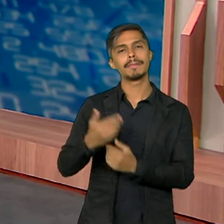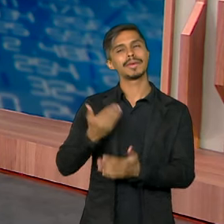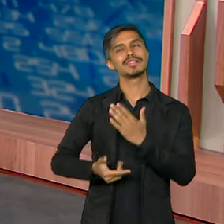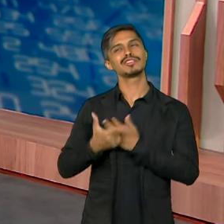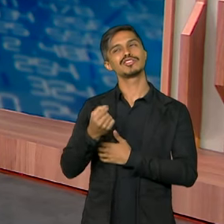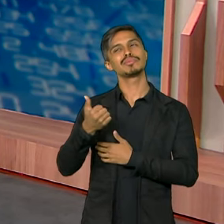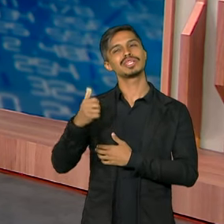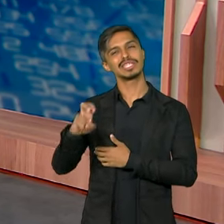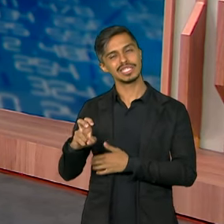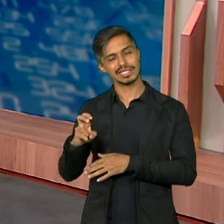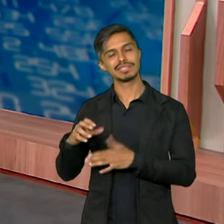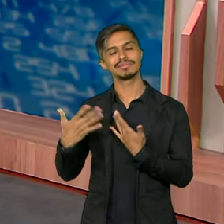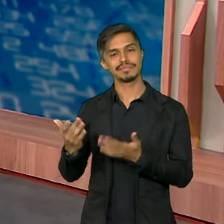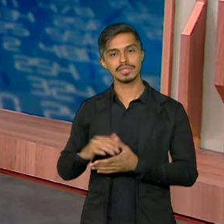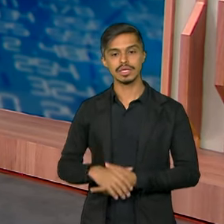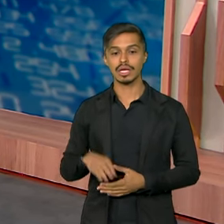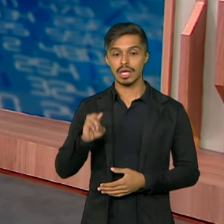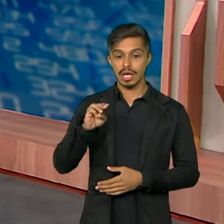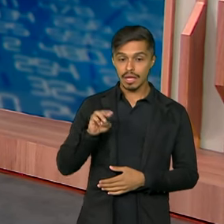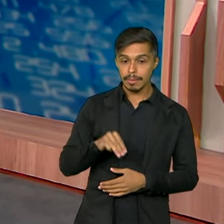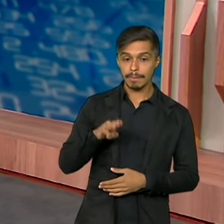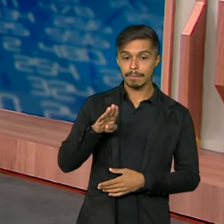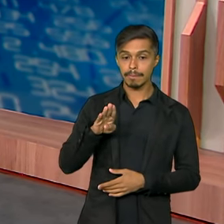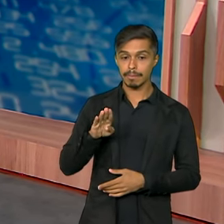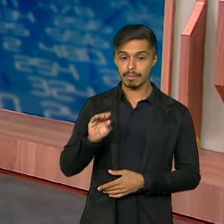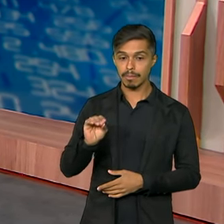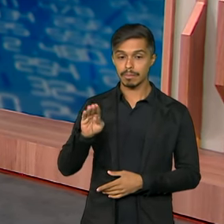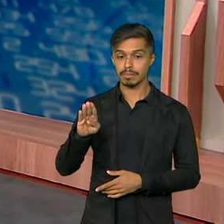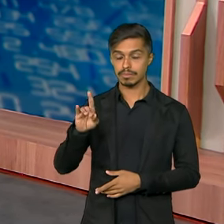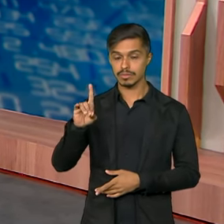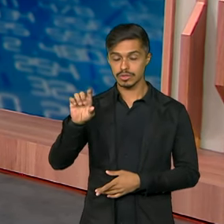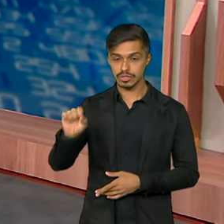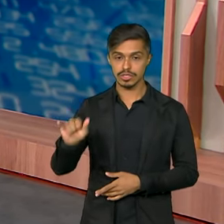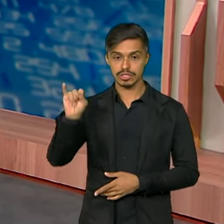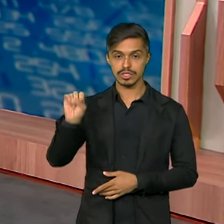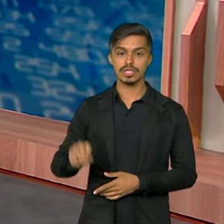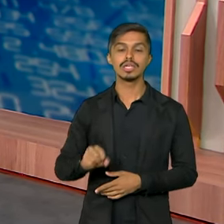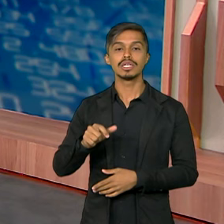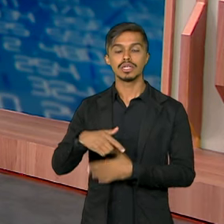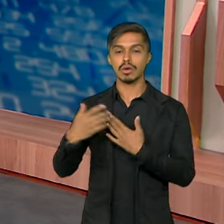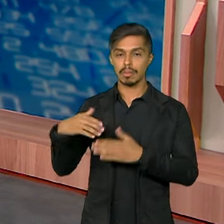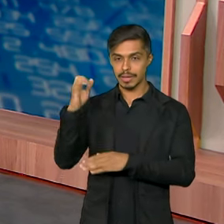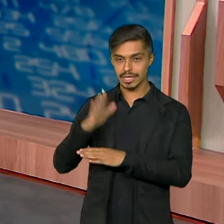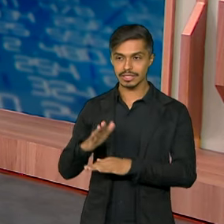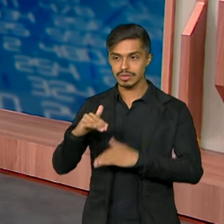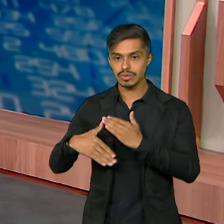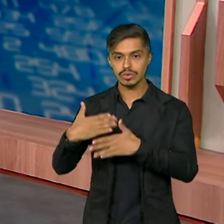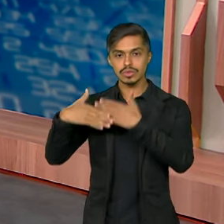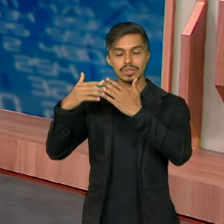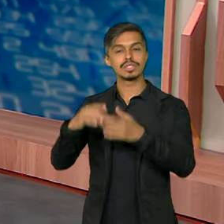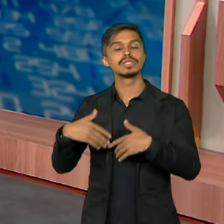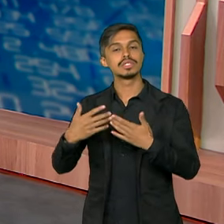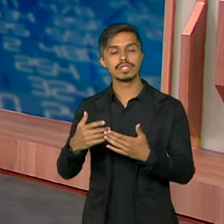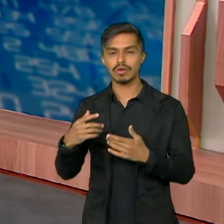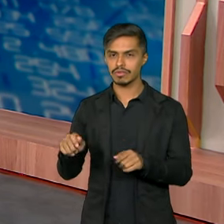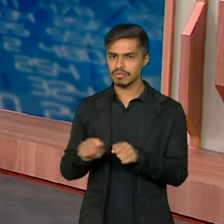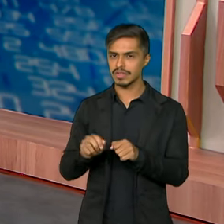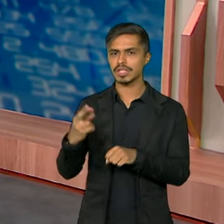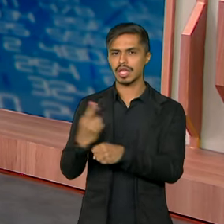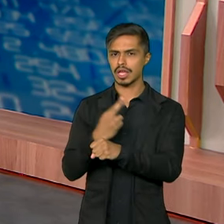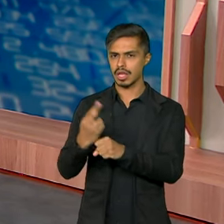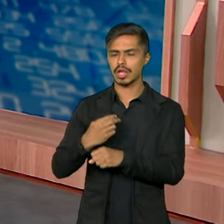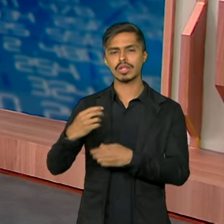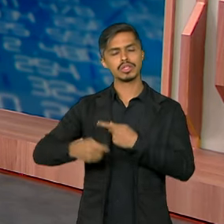2015. De acordo com a MUDS, a decisão foi tomada porque o Brasil vem crescendo acima do esperado e feito reformas